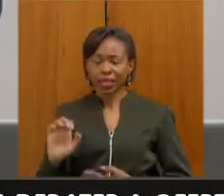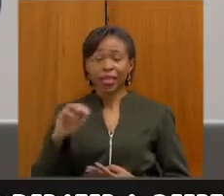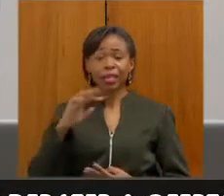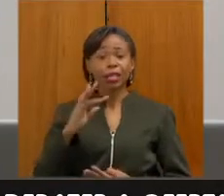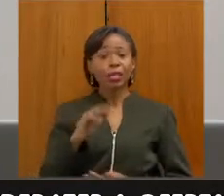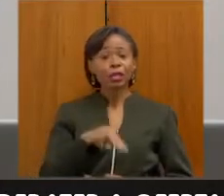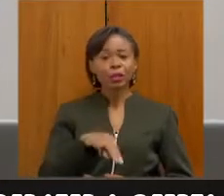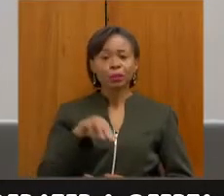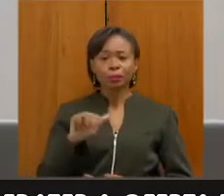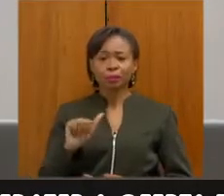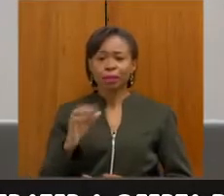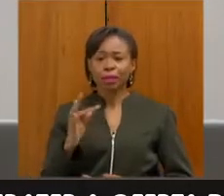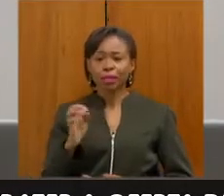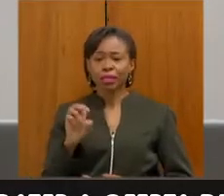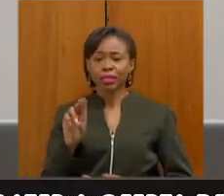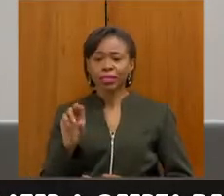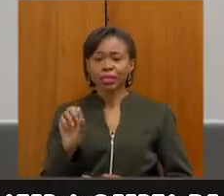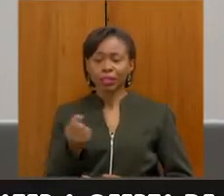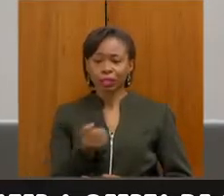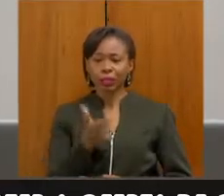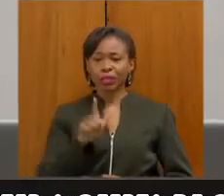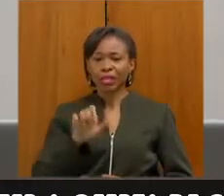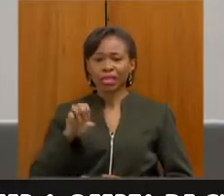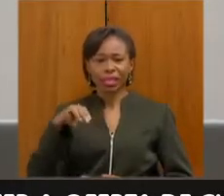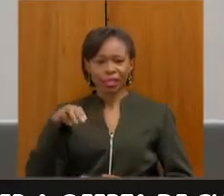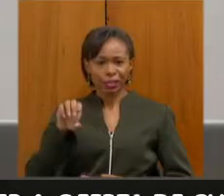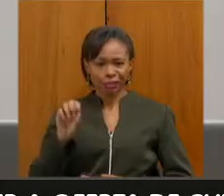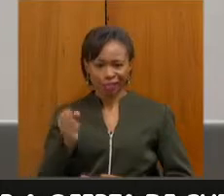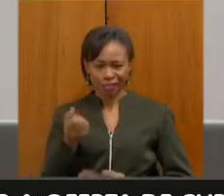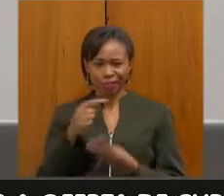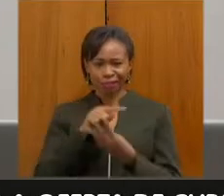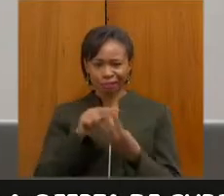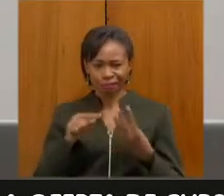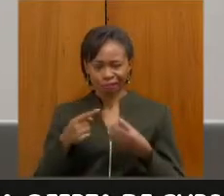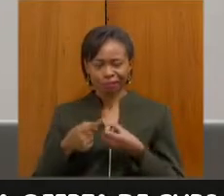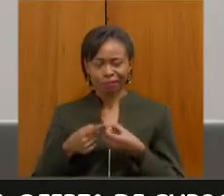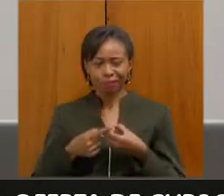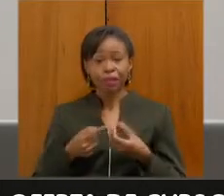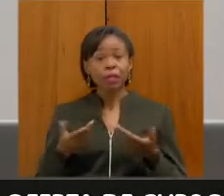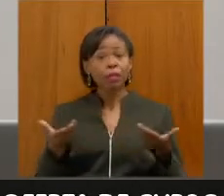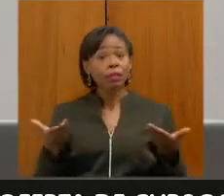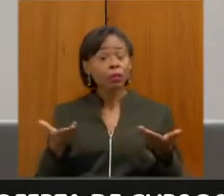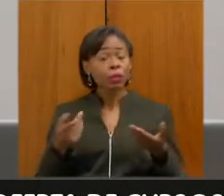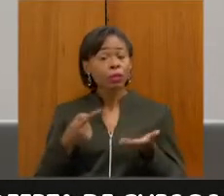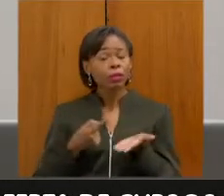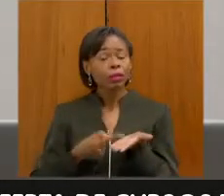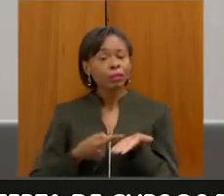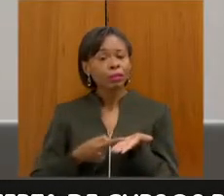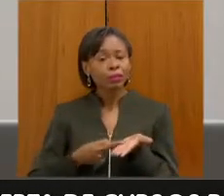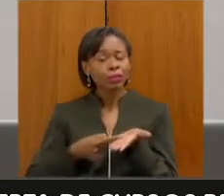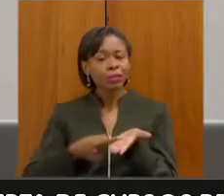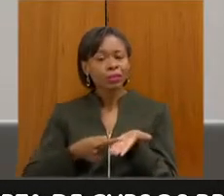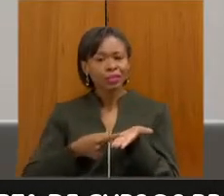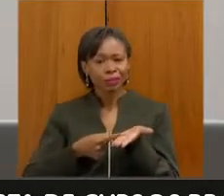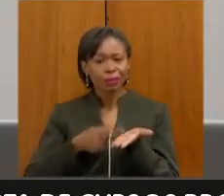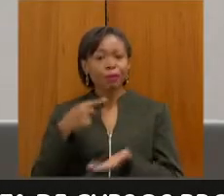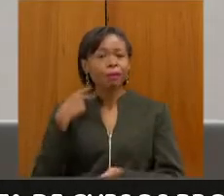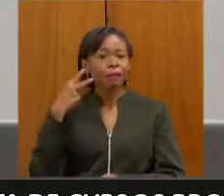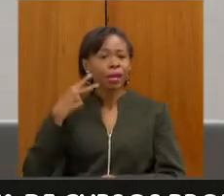obrigado. Quero convidar também aqui para compor à mesa conosco o nosso vereador da cidade de Betim,